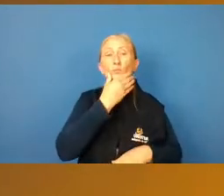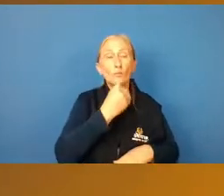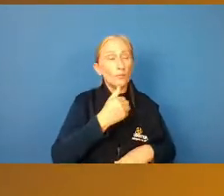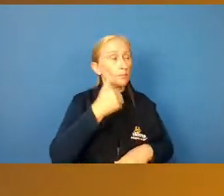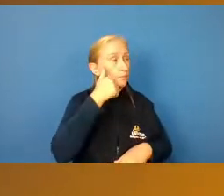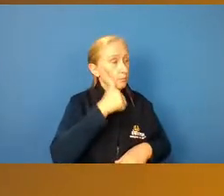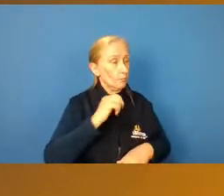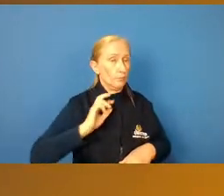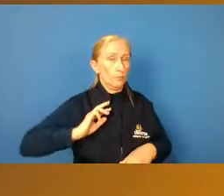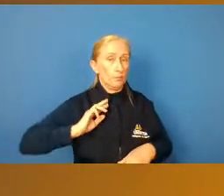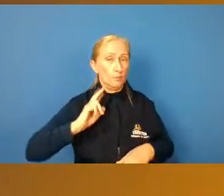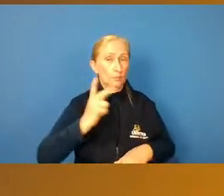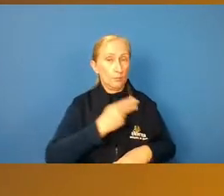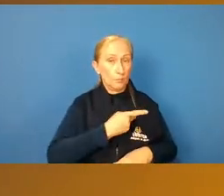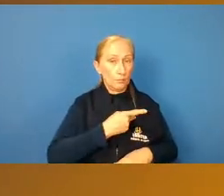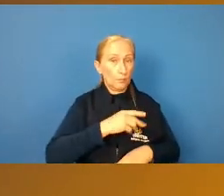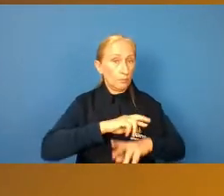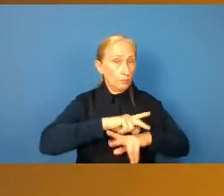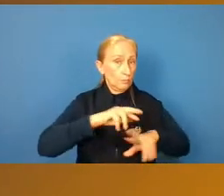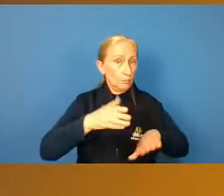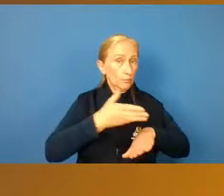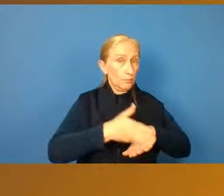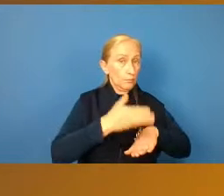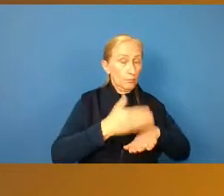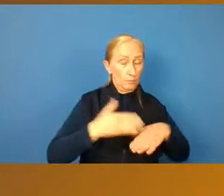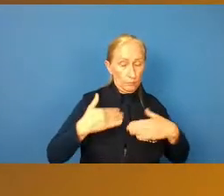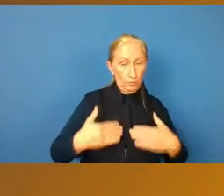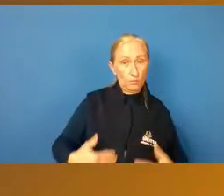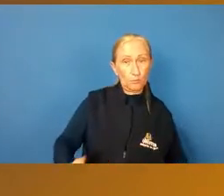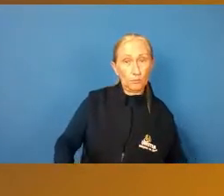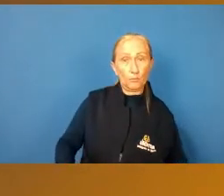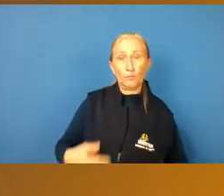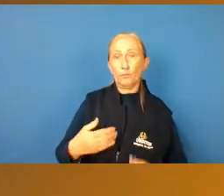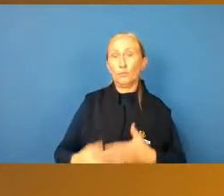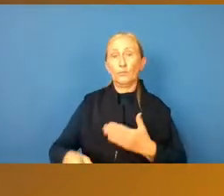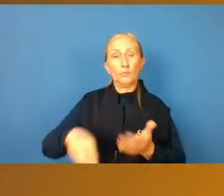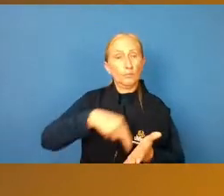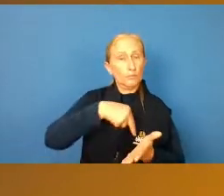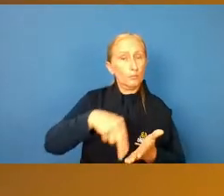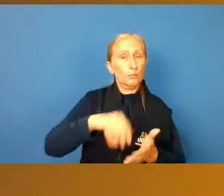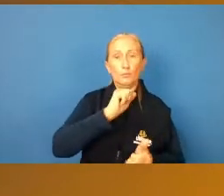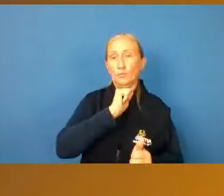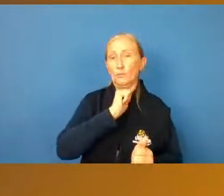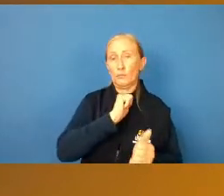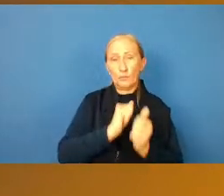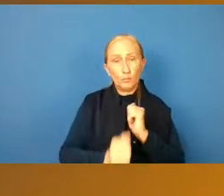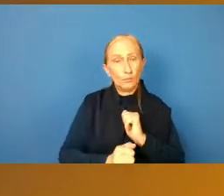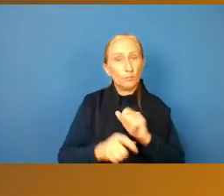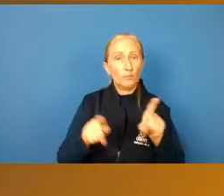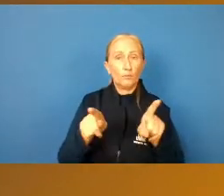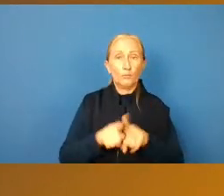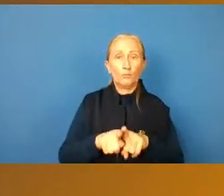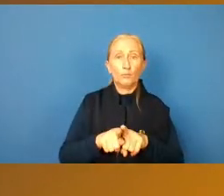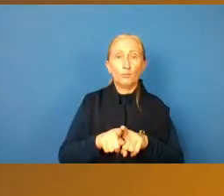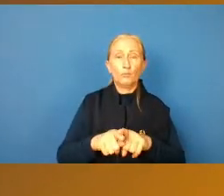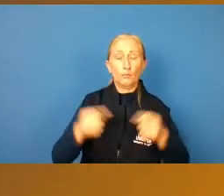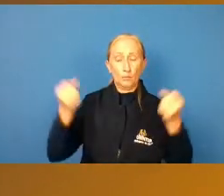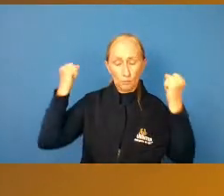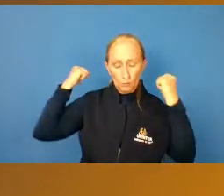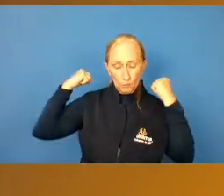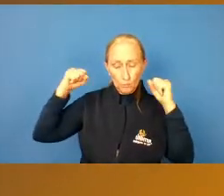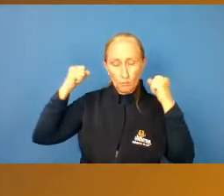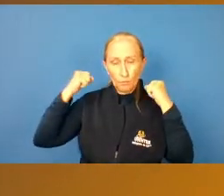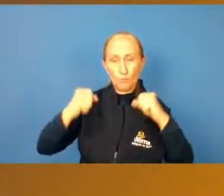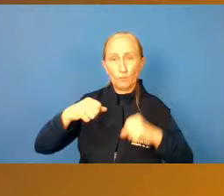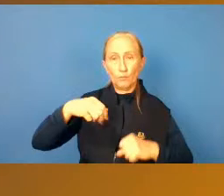praticam diferentes práticas corporais, seja dança, esporte, ou até mesmo atividade da musculação. o que eu